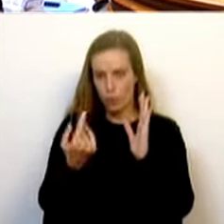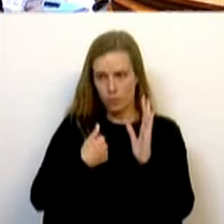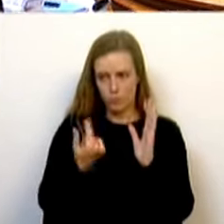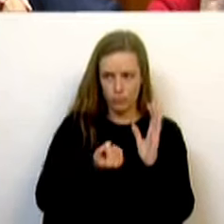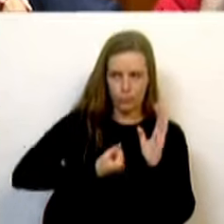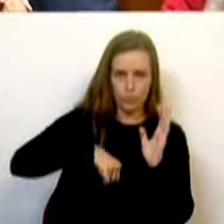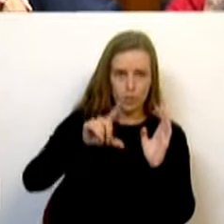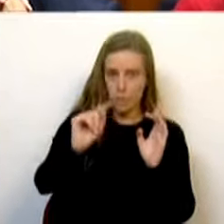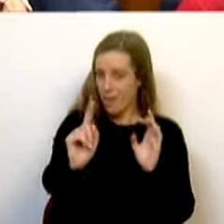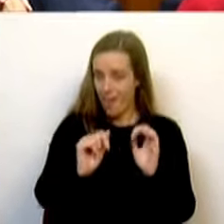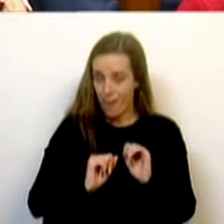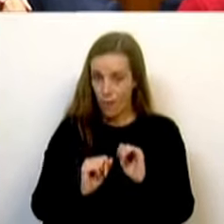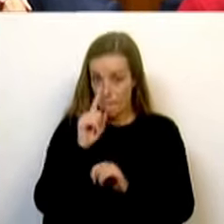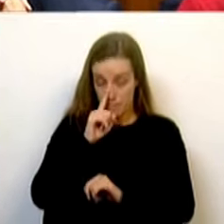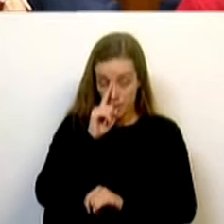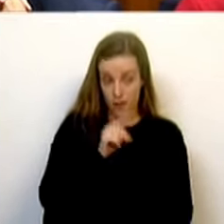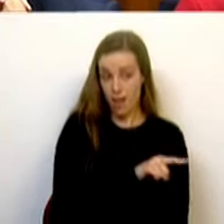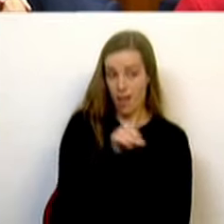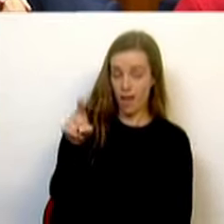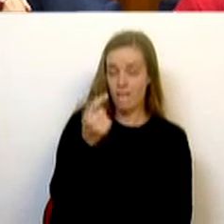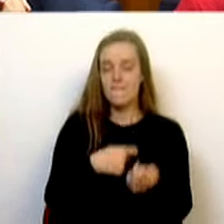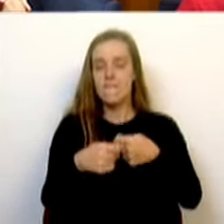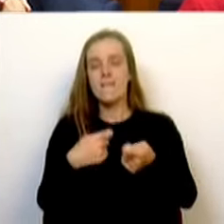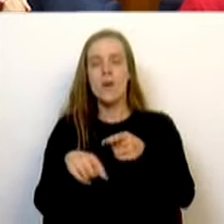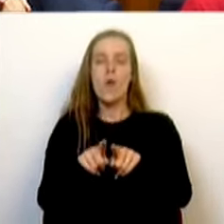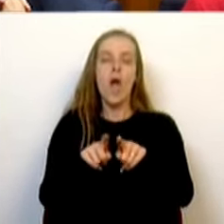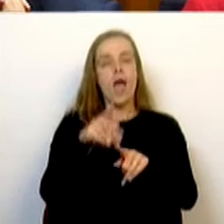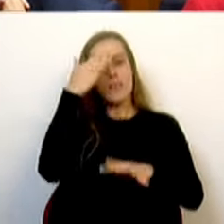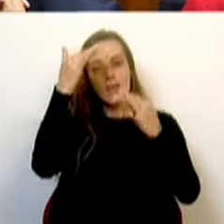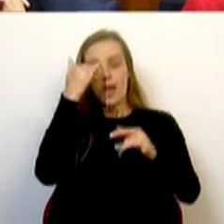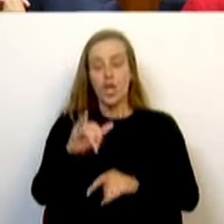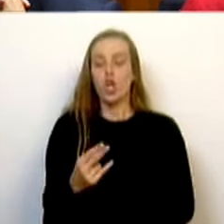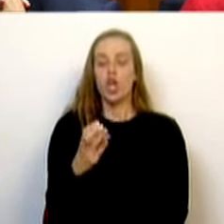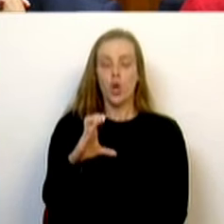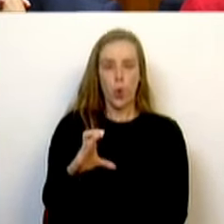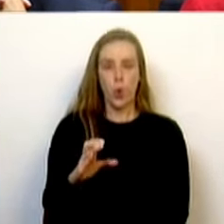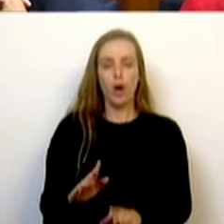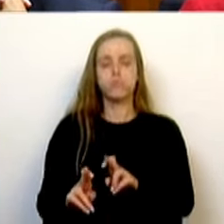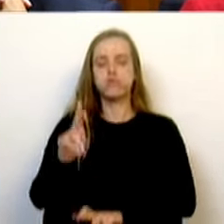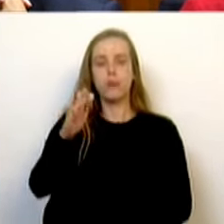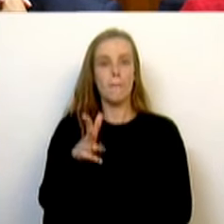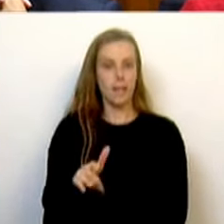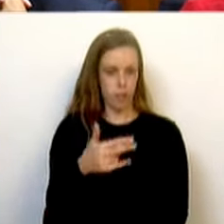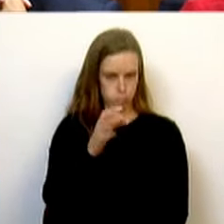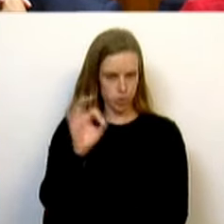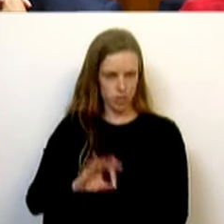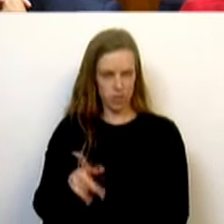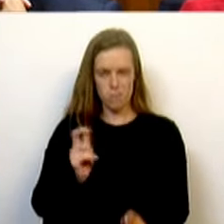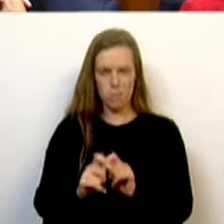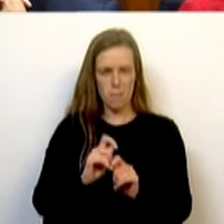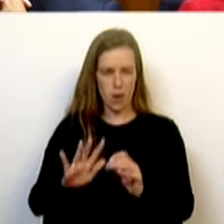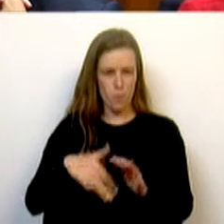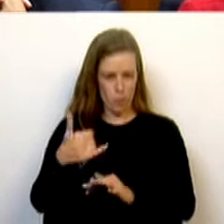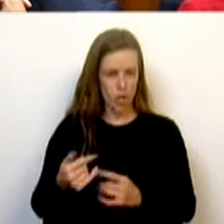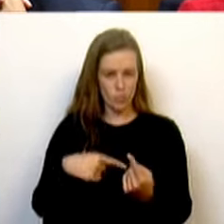não ignoro é a mentira que os senhores andaram a vender, de que o IUC ia ter um aumento de 1.000% quando aquilo que as pessoas vão pagar no